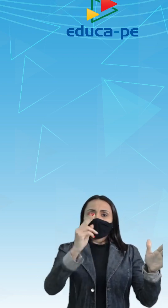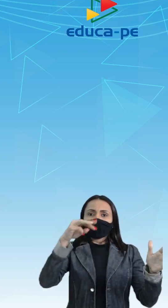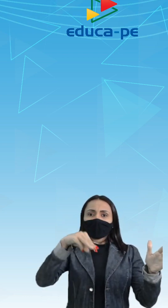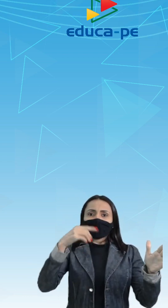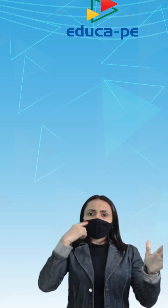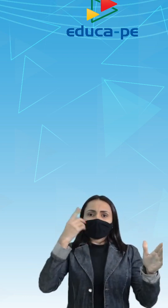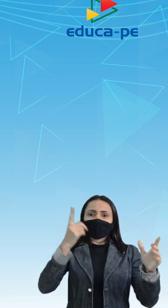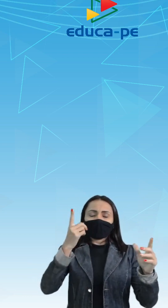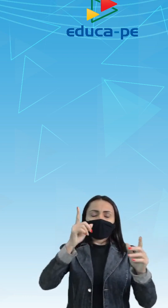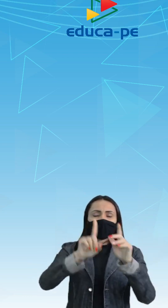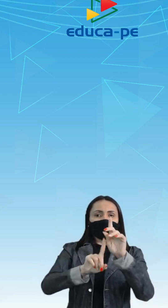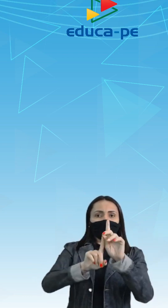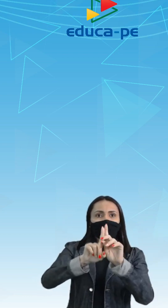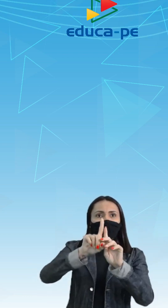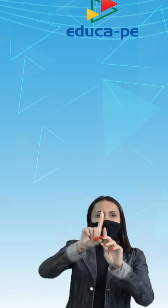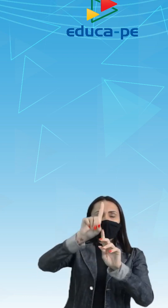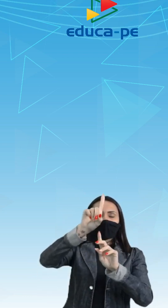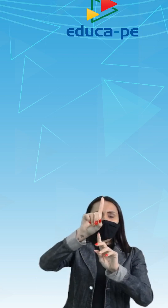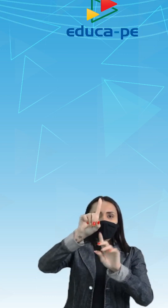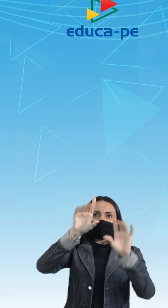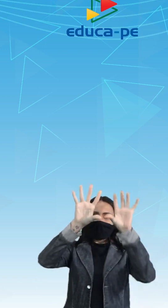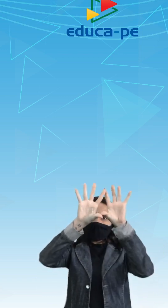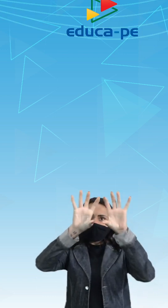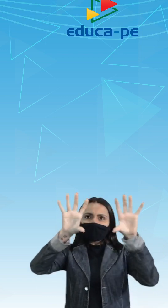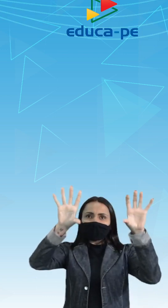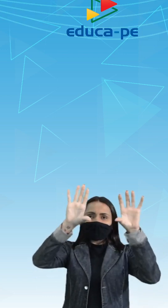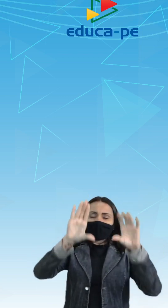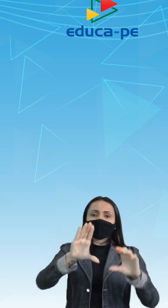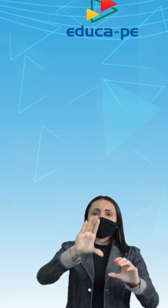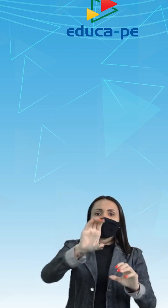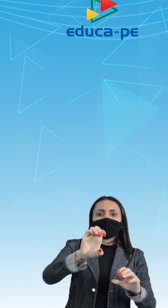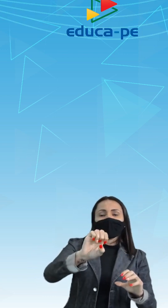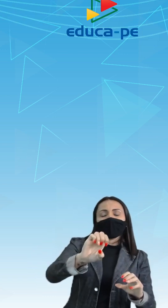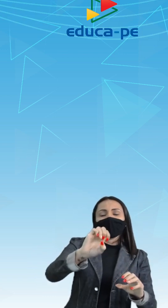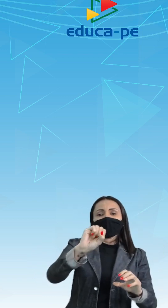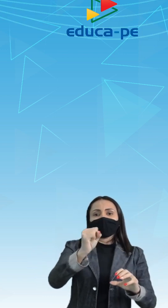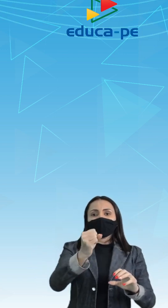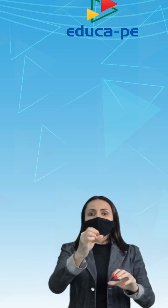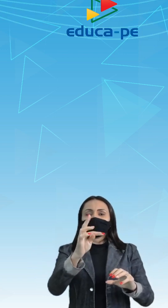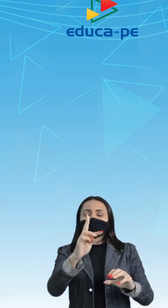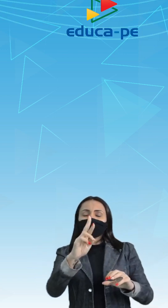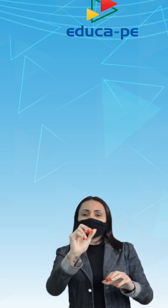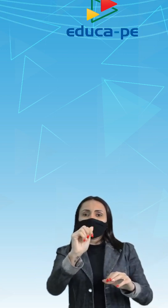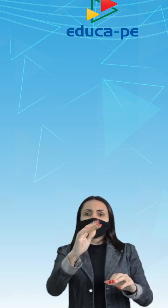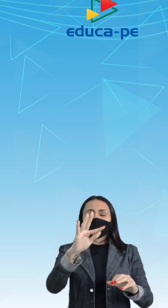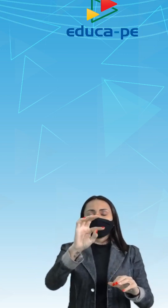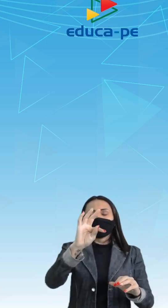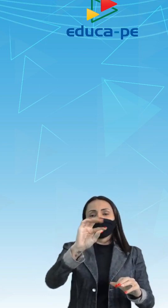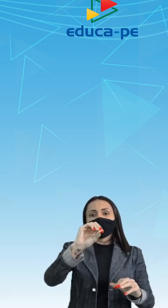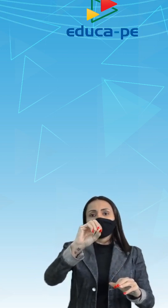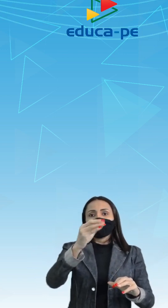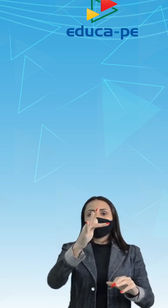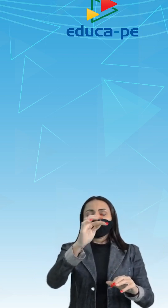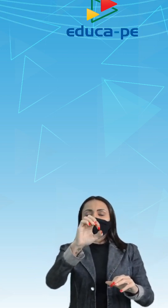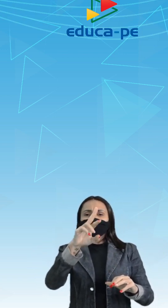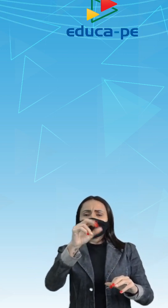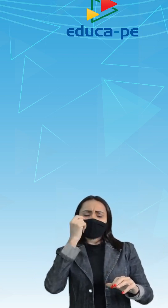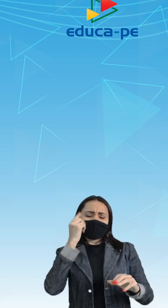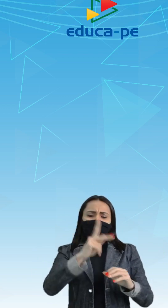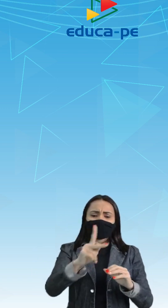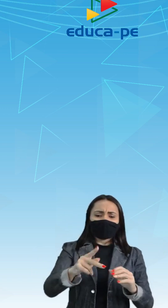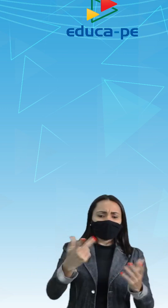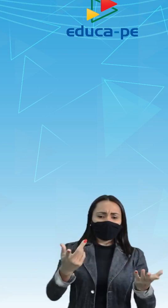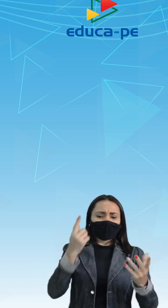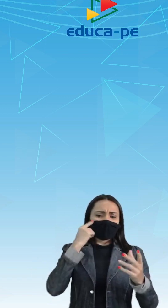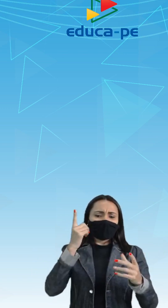altitude na estratosfera. Daí você pode perguntar, sim professor, o que quer dizer